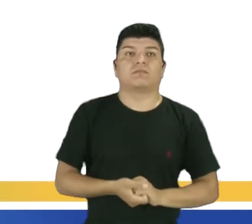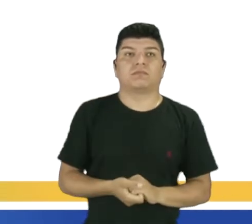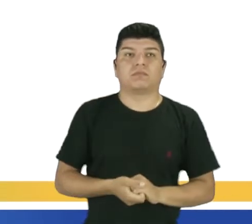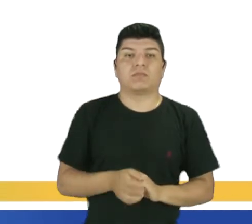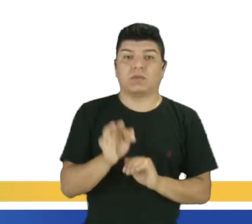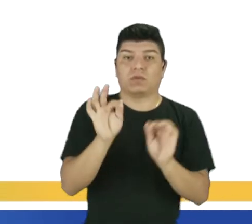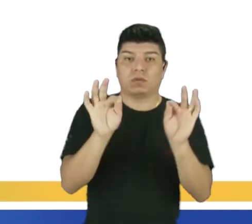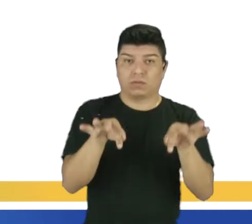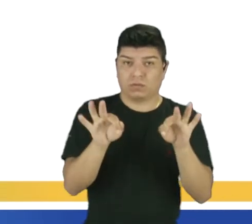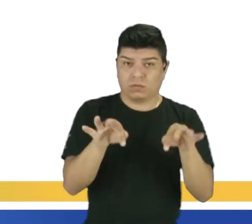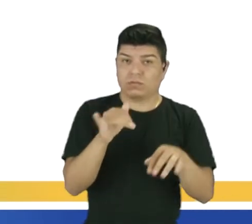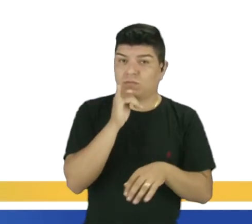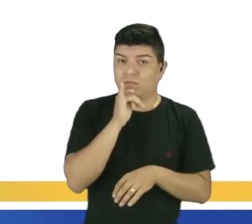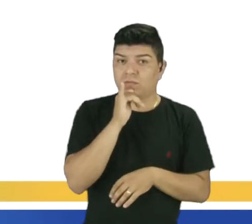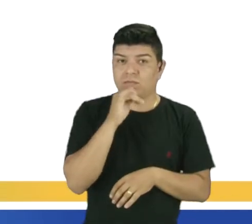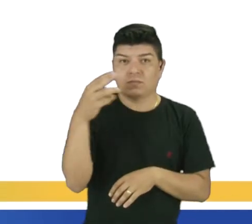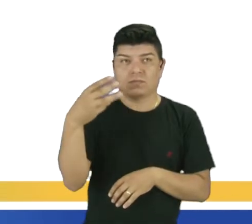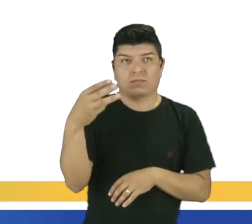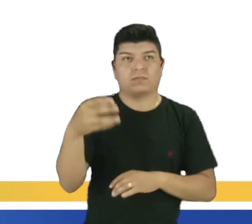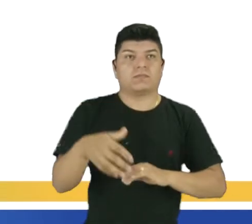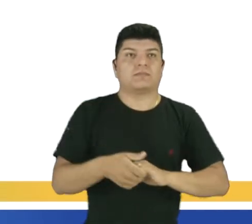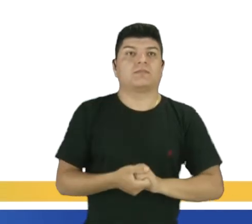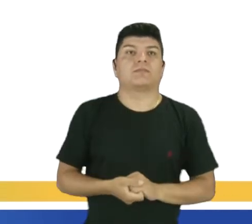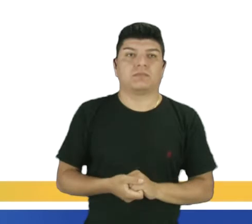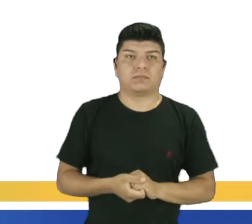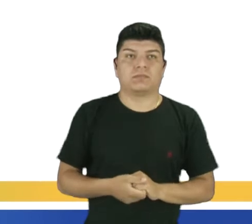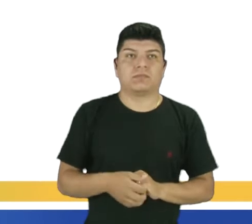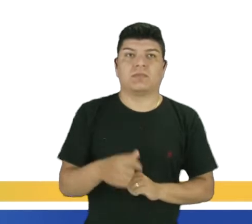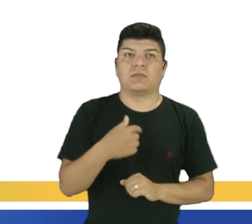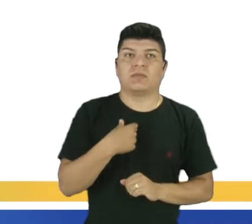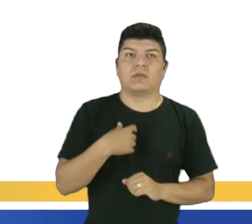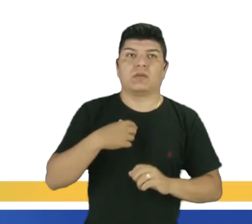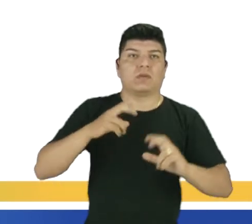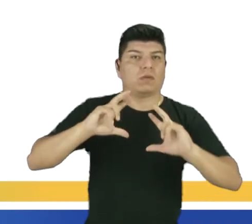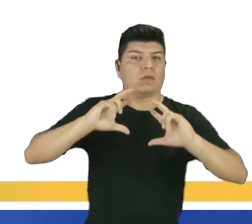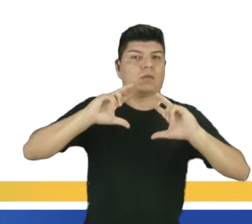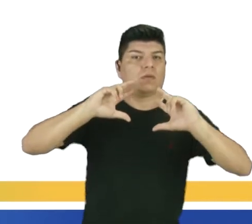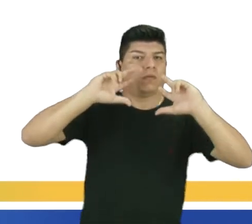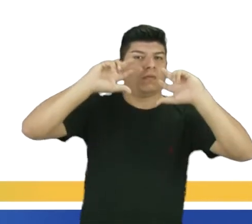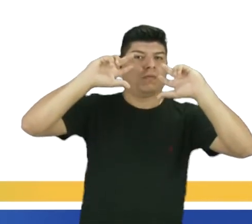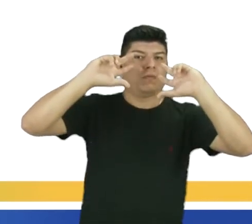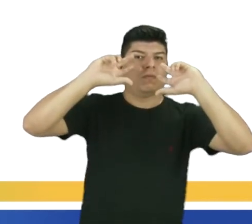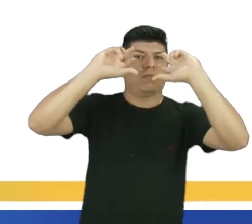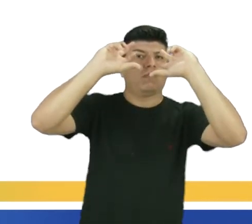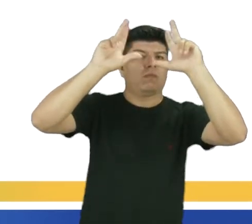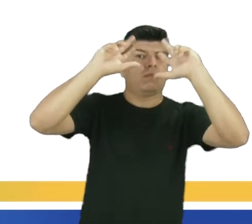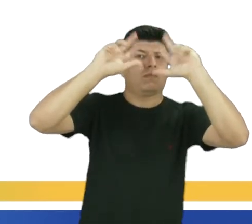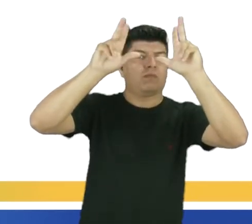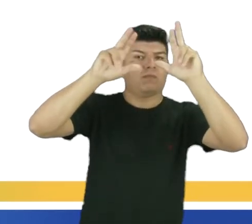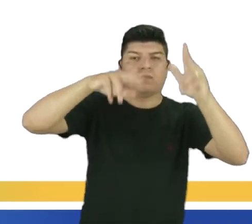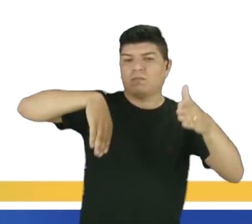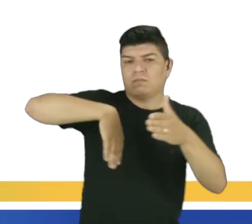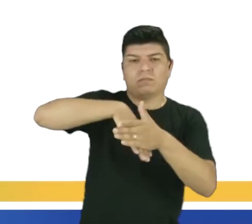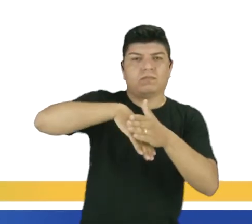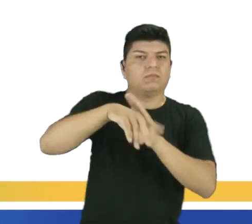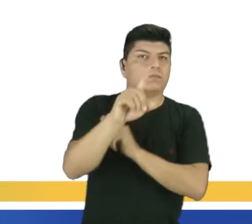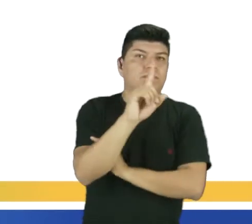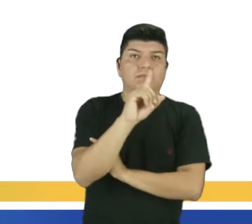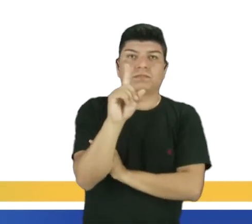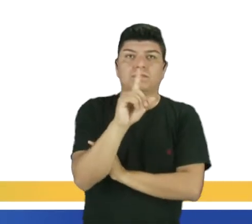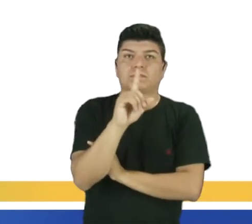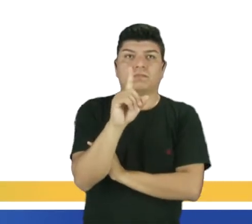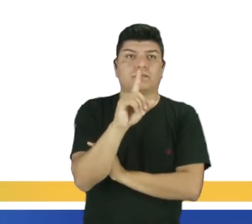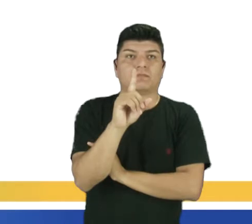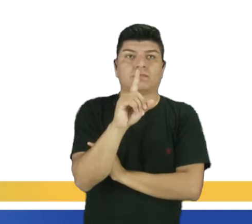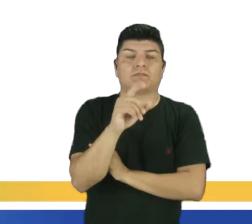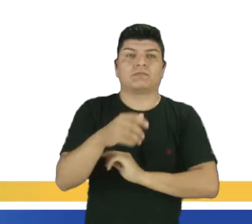E o último exemplo, I neither play soccer nor basketball. Eu não jogo nem futebol, nem basquete.